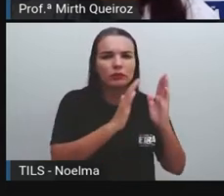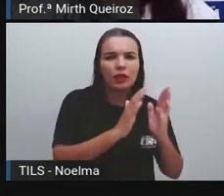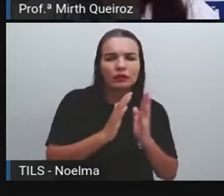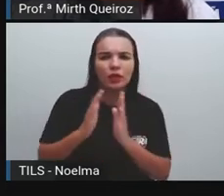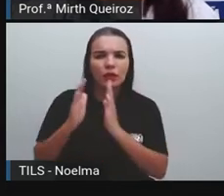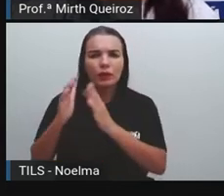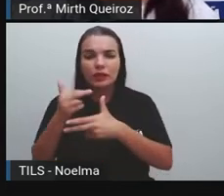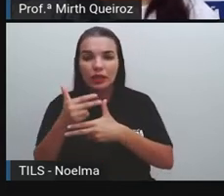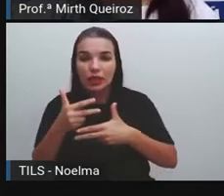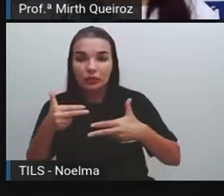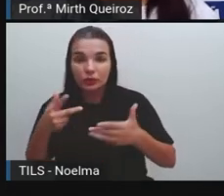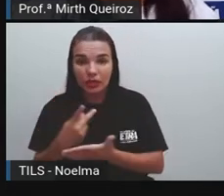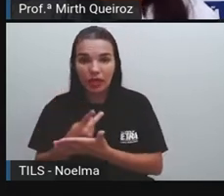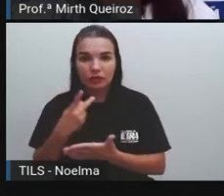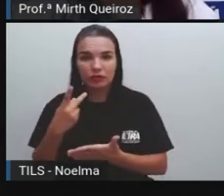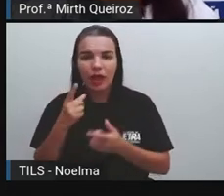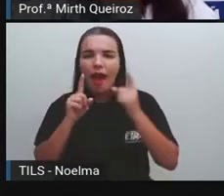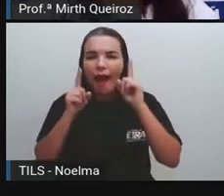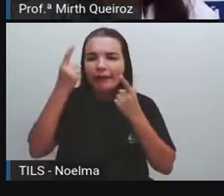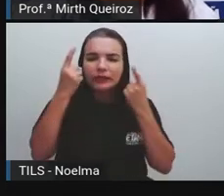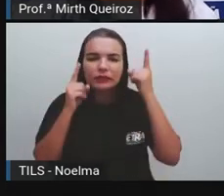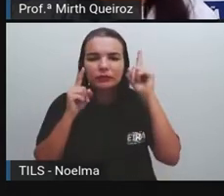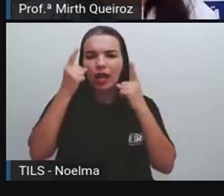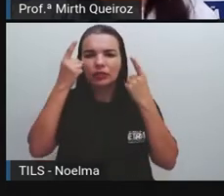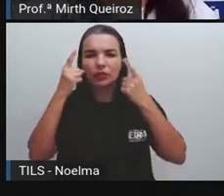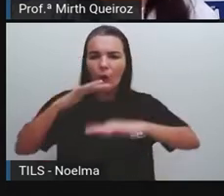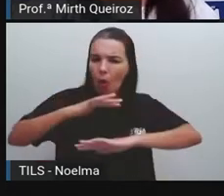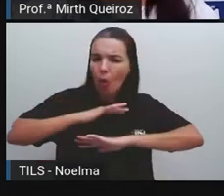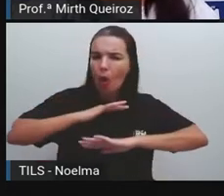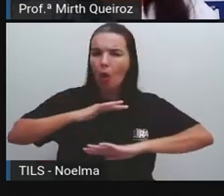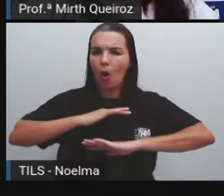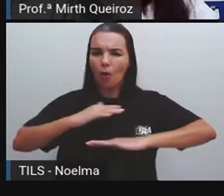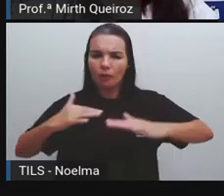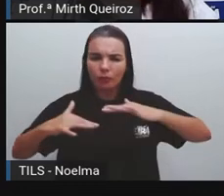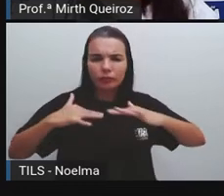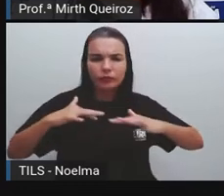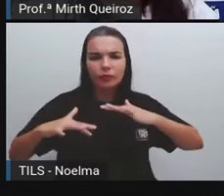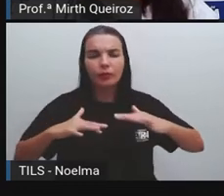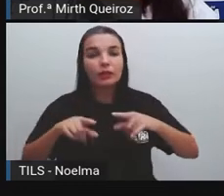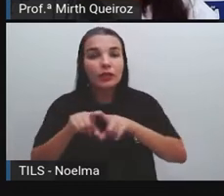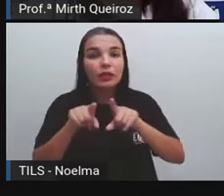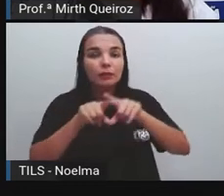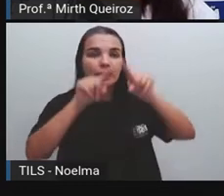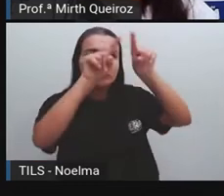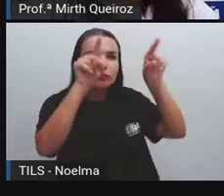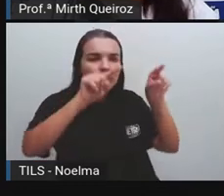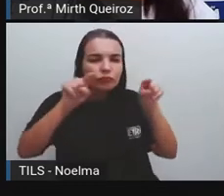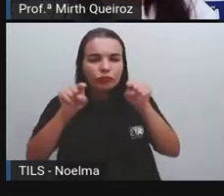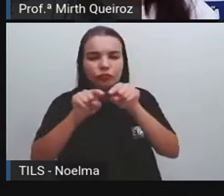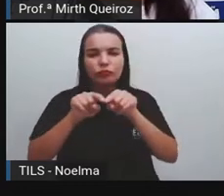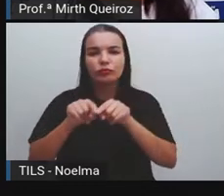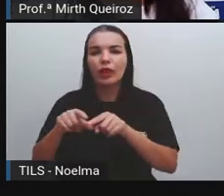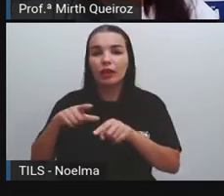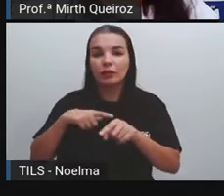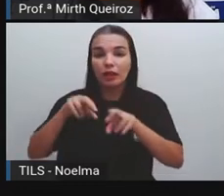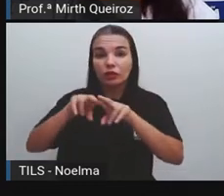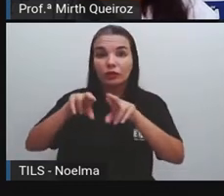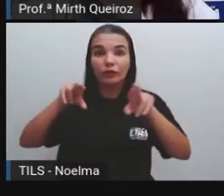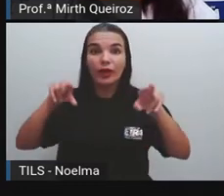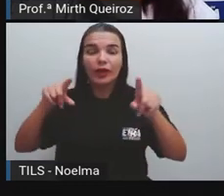fatos, as expressões faciais e corporais e os recursos dos balões que se diferem pela